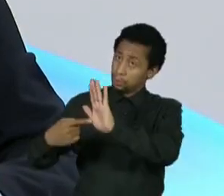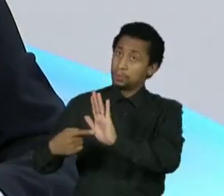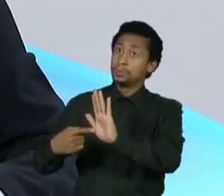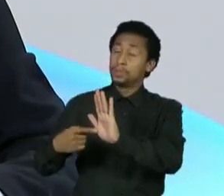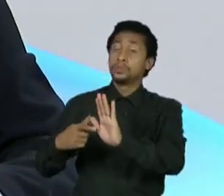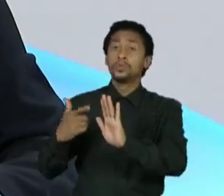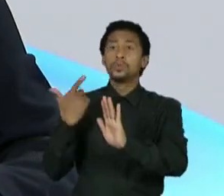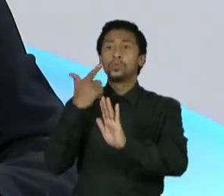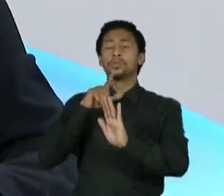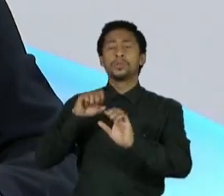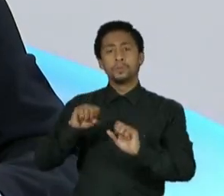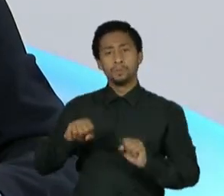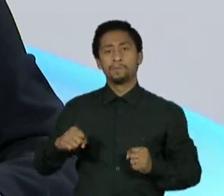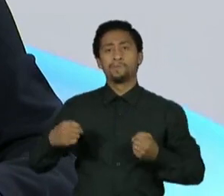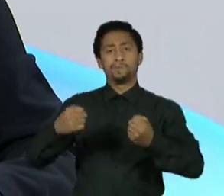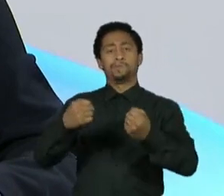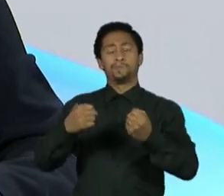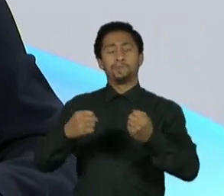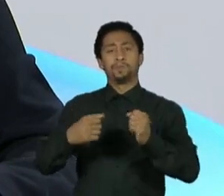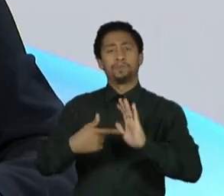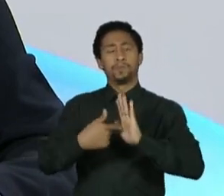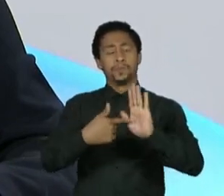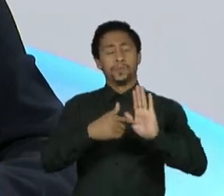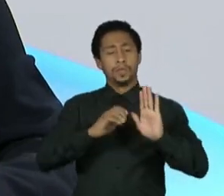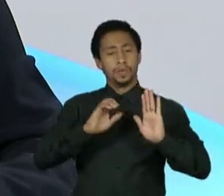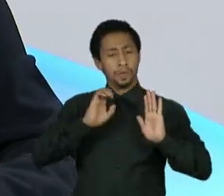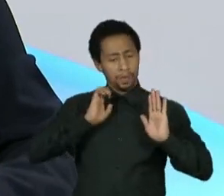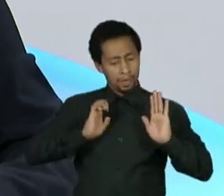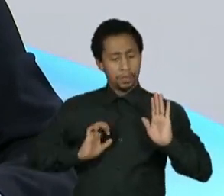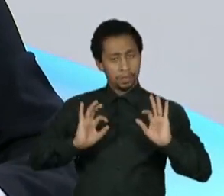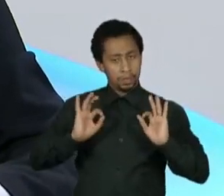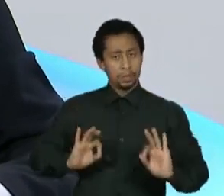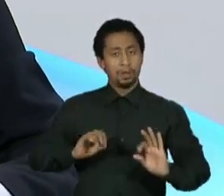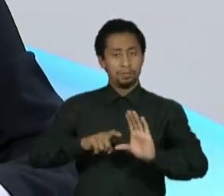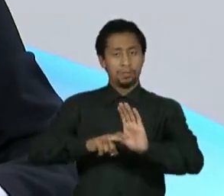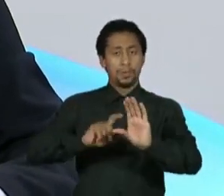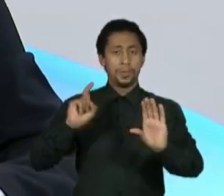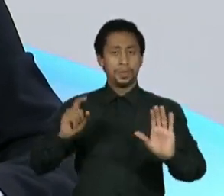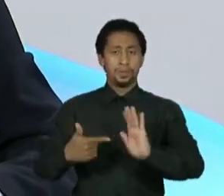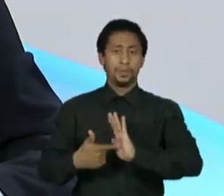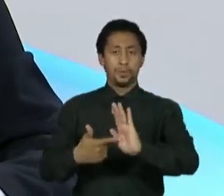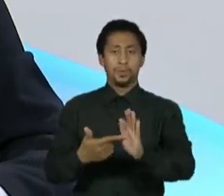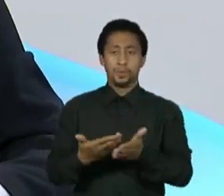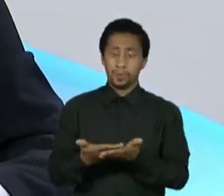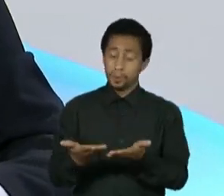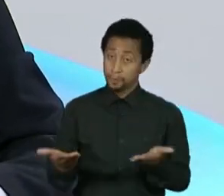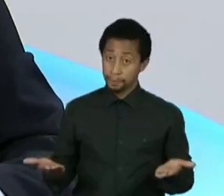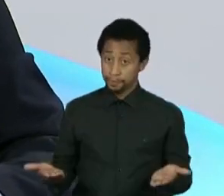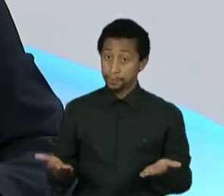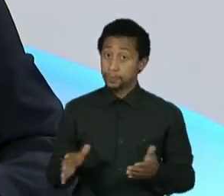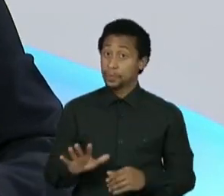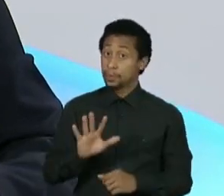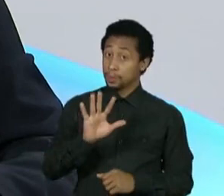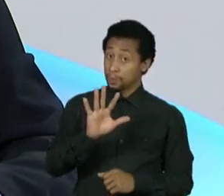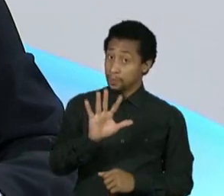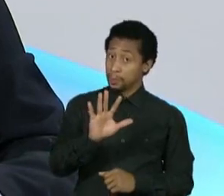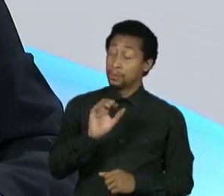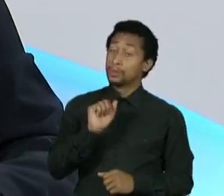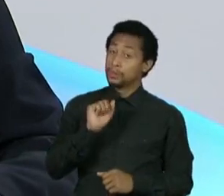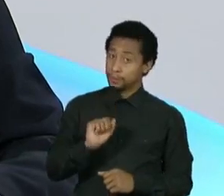nossa soberania, a integridade territorial e a nossa independência. E para nós são muito